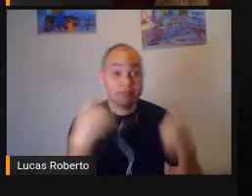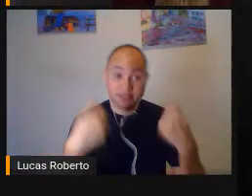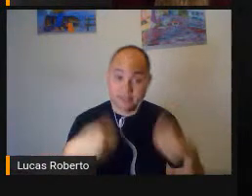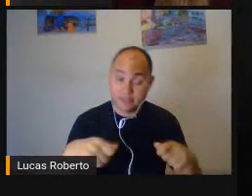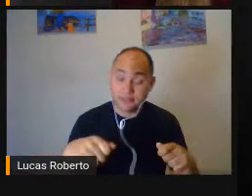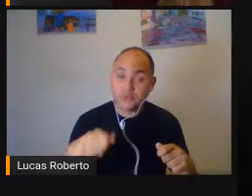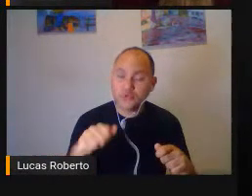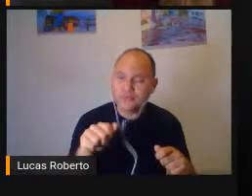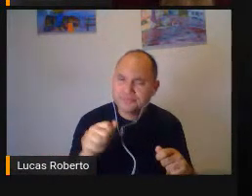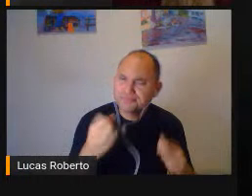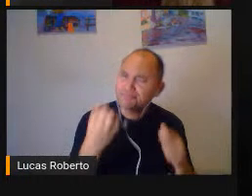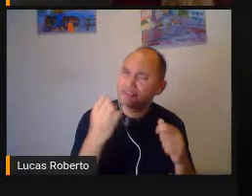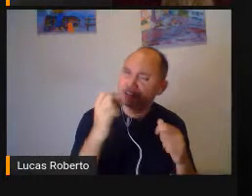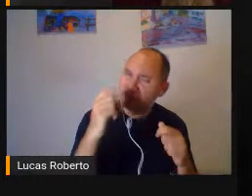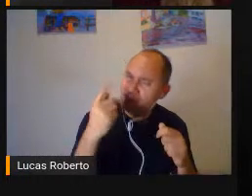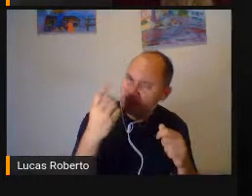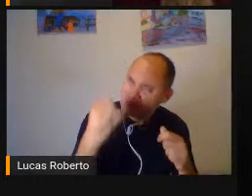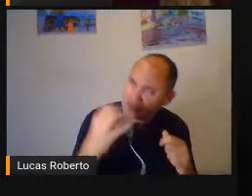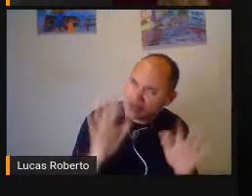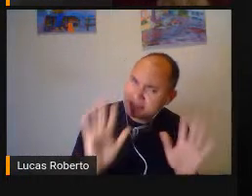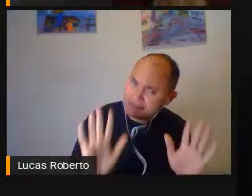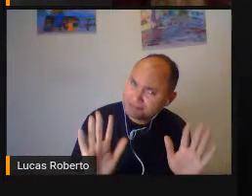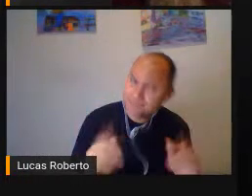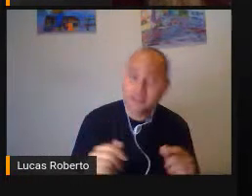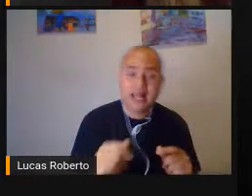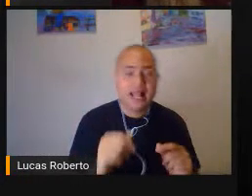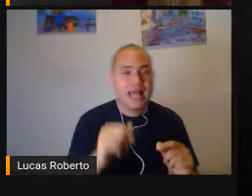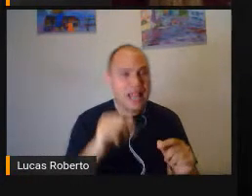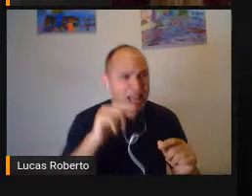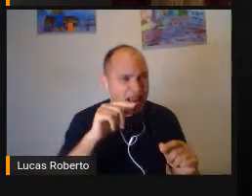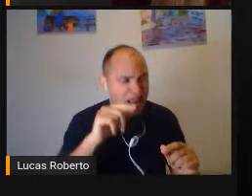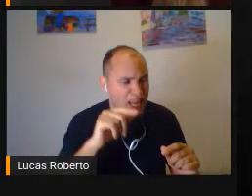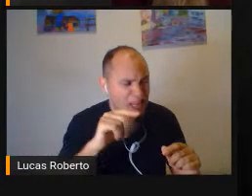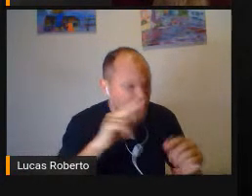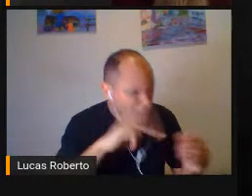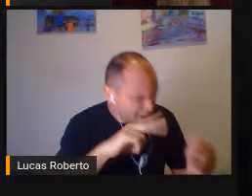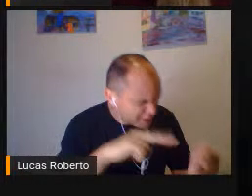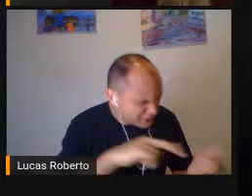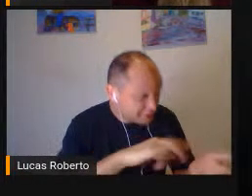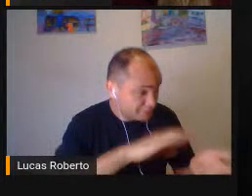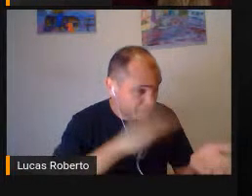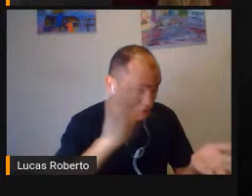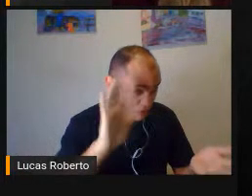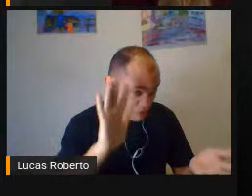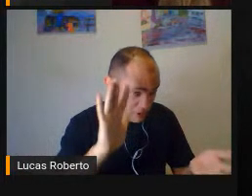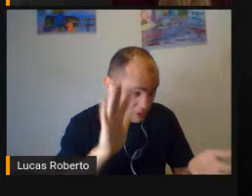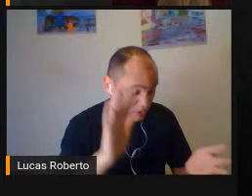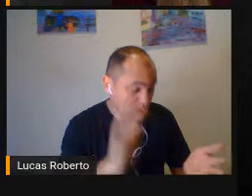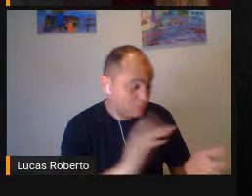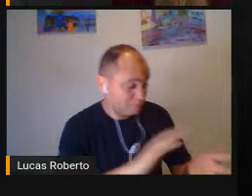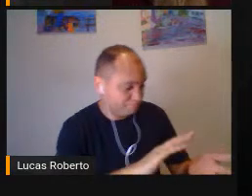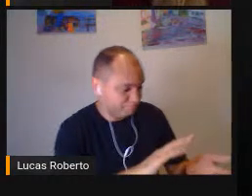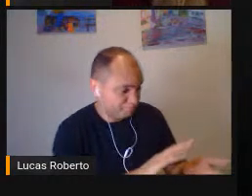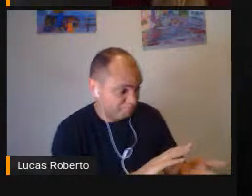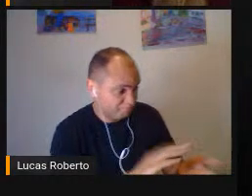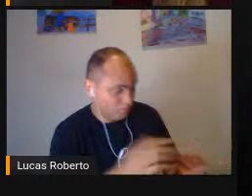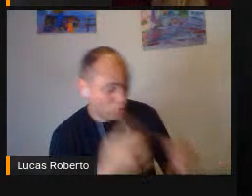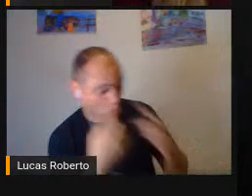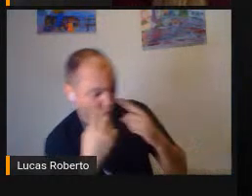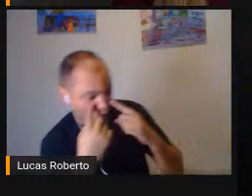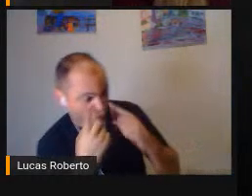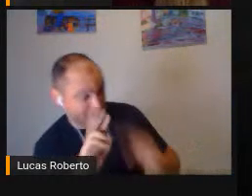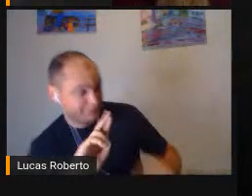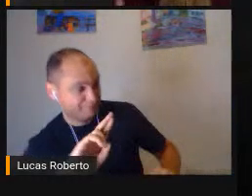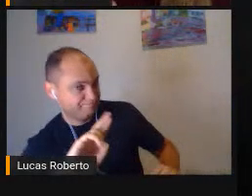Ler com a mão E ler com os olhos São processos psicológicos Diferentes